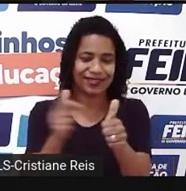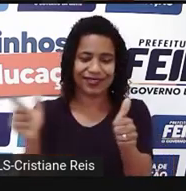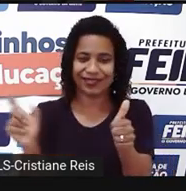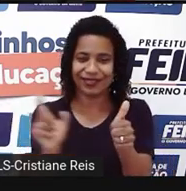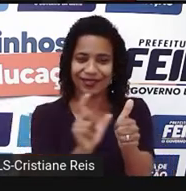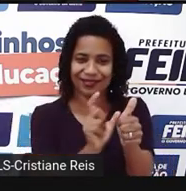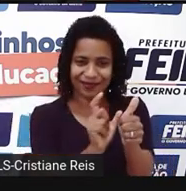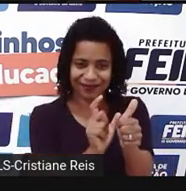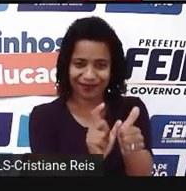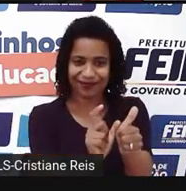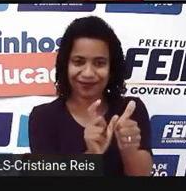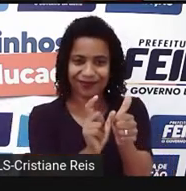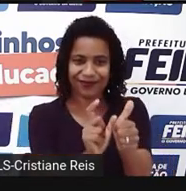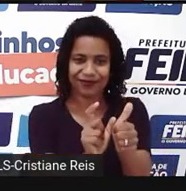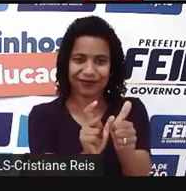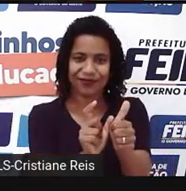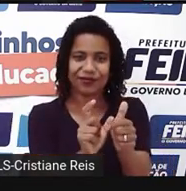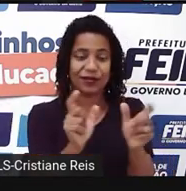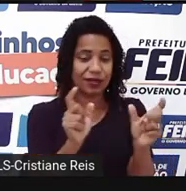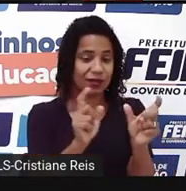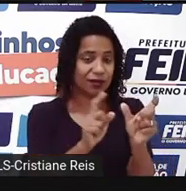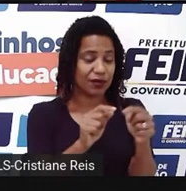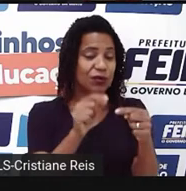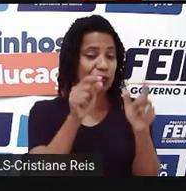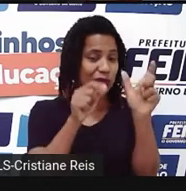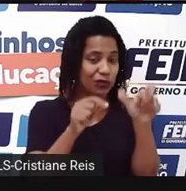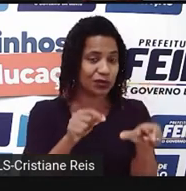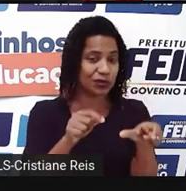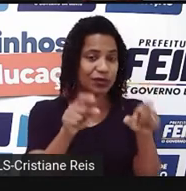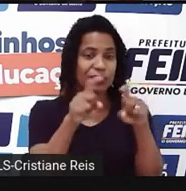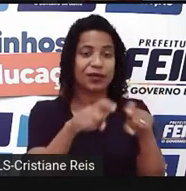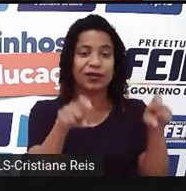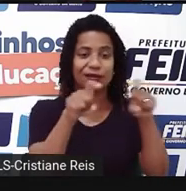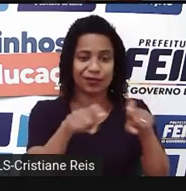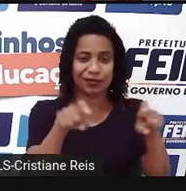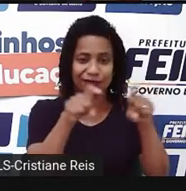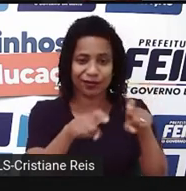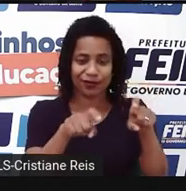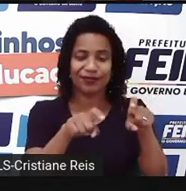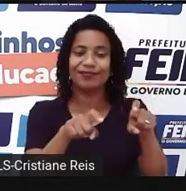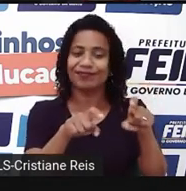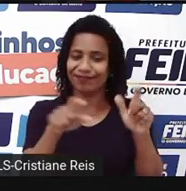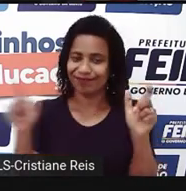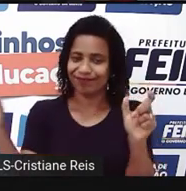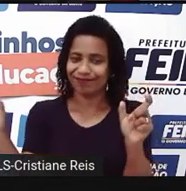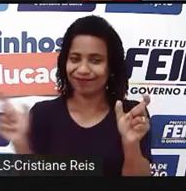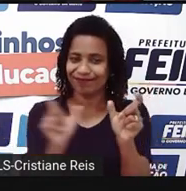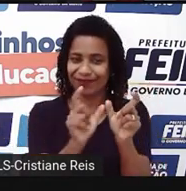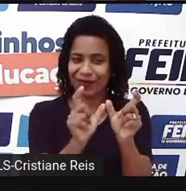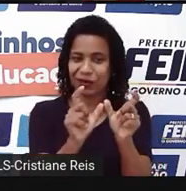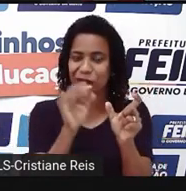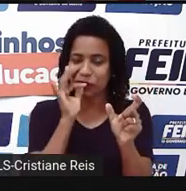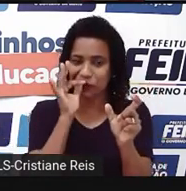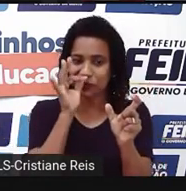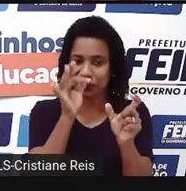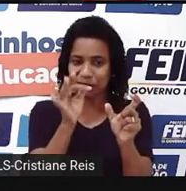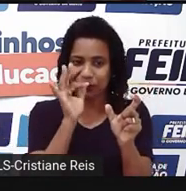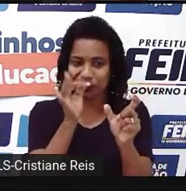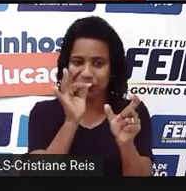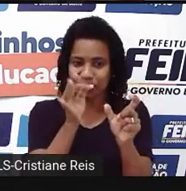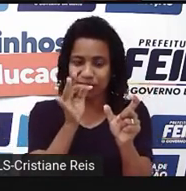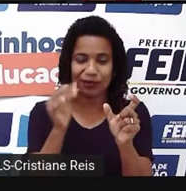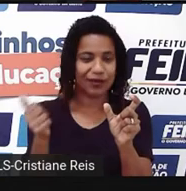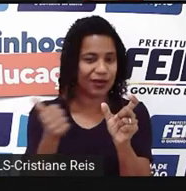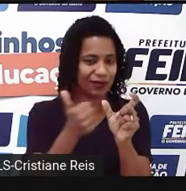afirmativa, eu coloco o primeiro sujeito, depois esta marca de futuro que a gente chama de auxiliar,